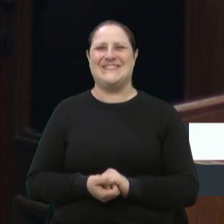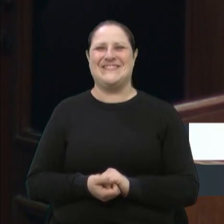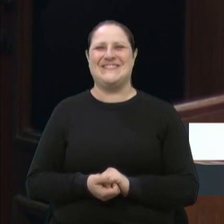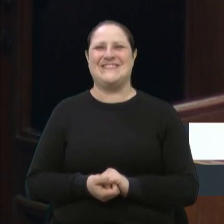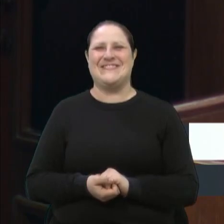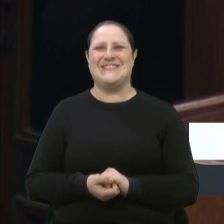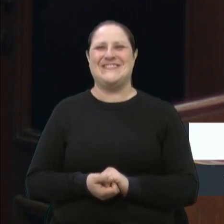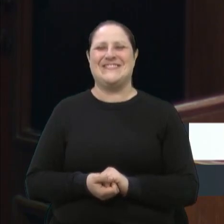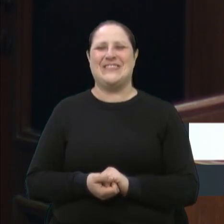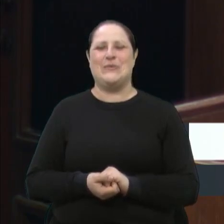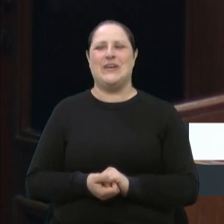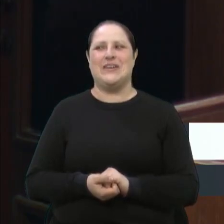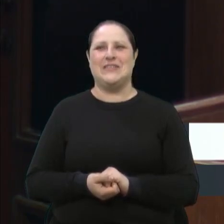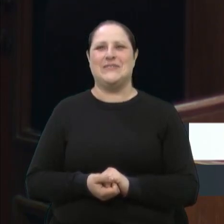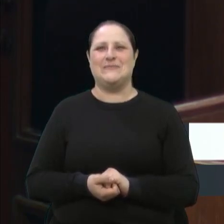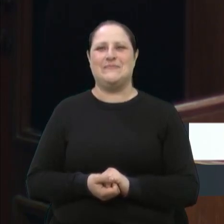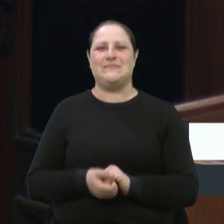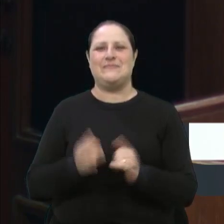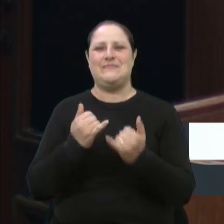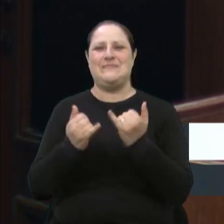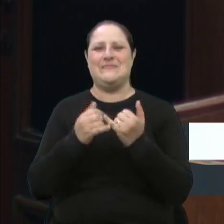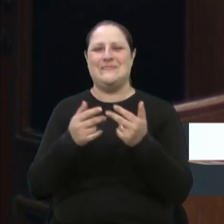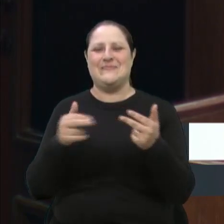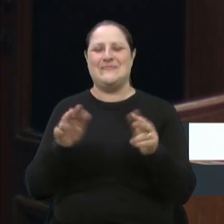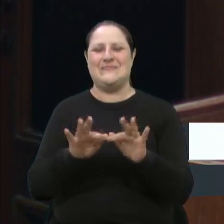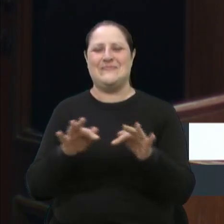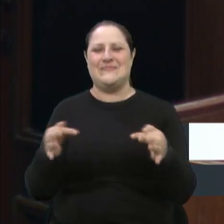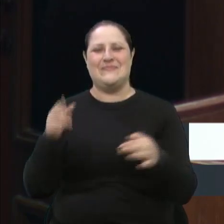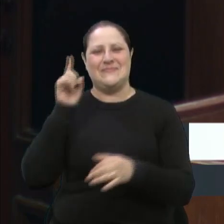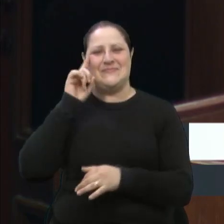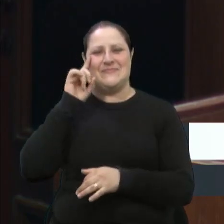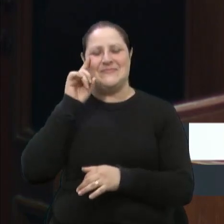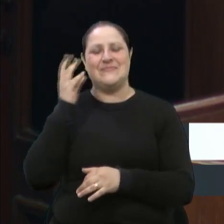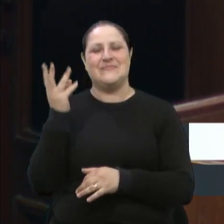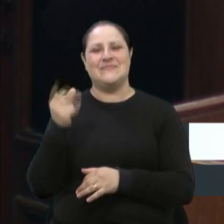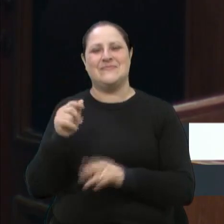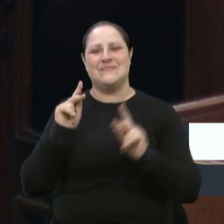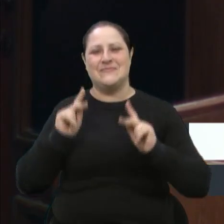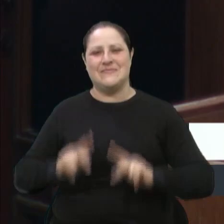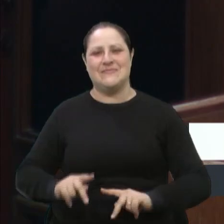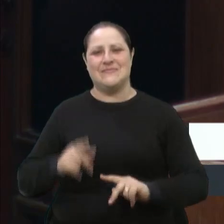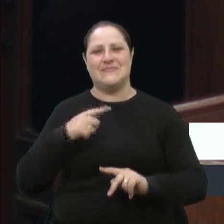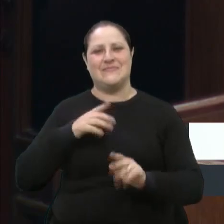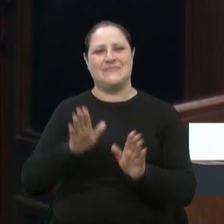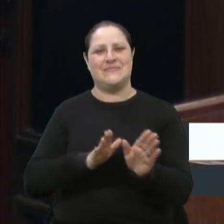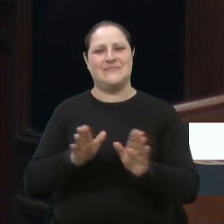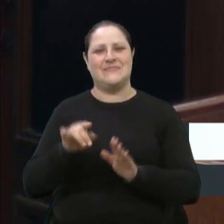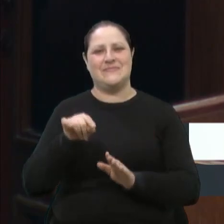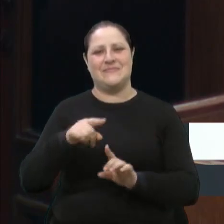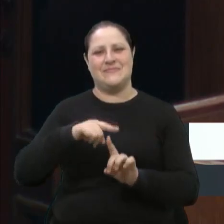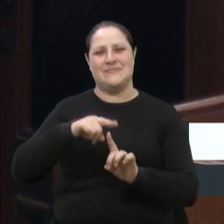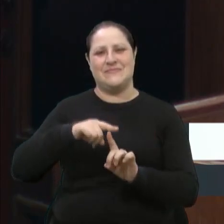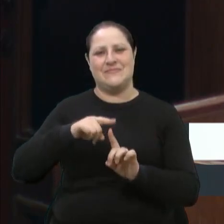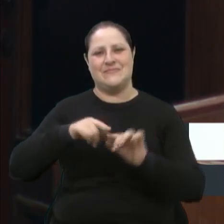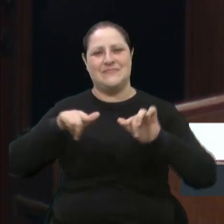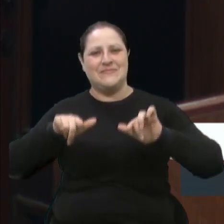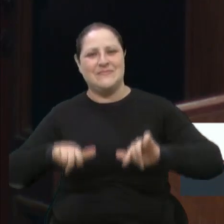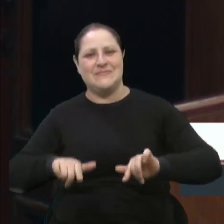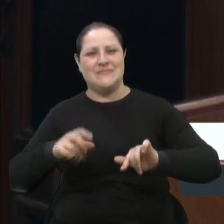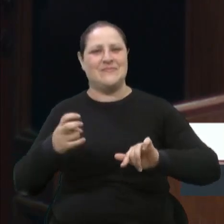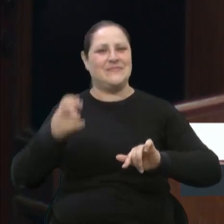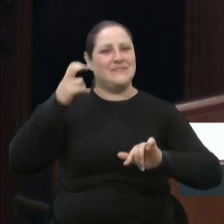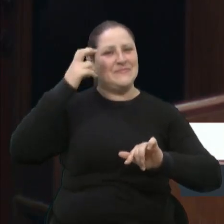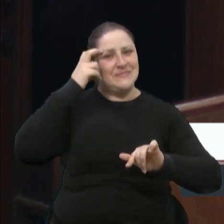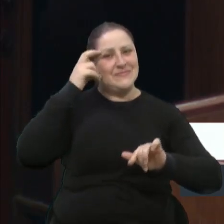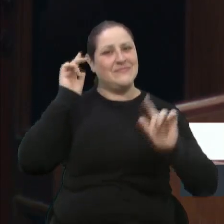coisas simples do nosso dia a dia, mas quantas pessoas têm acesso a esse tipo de espaço, esse tipo de cultura,